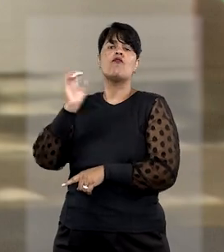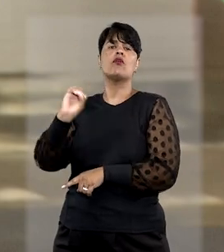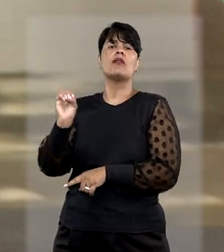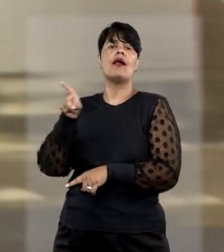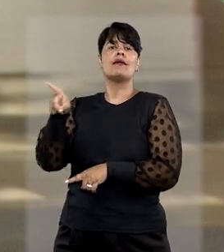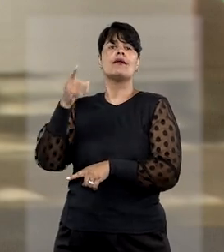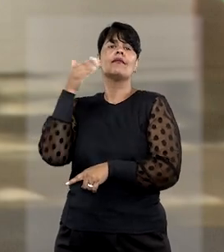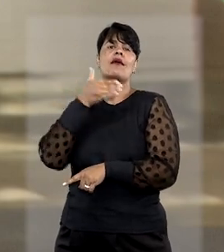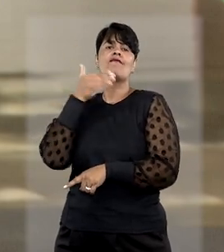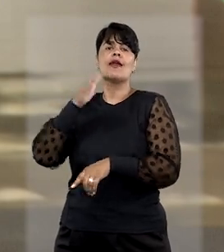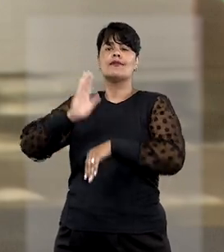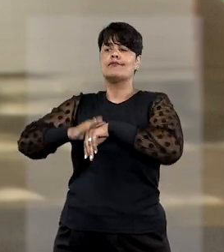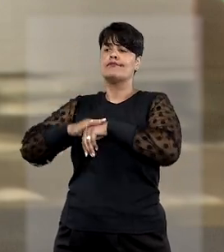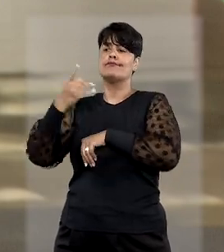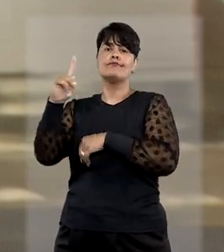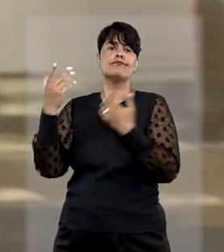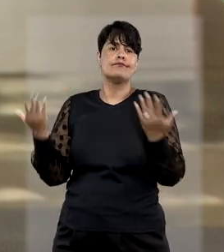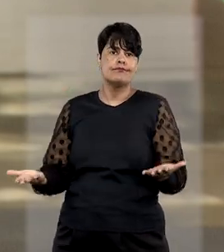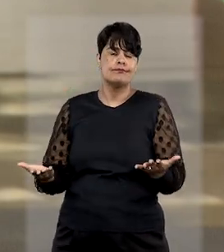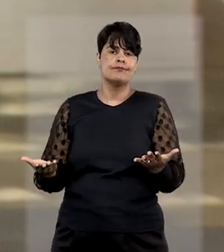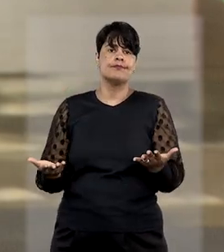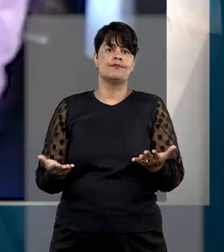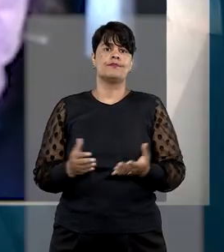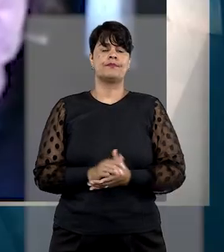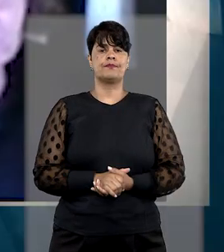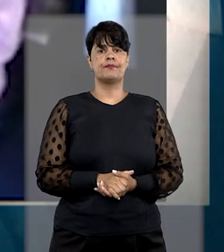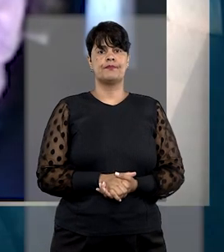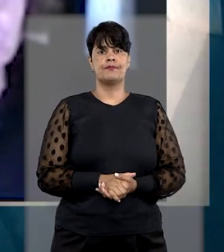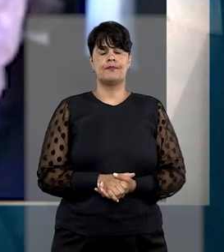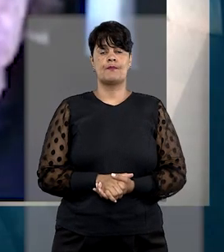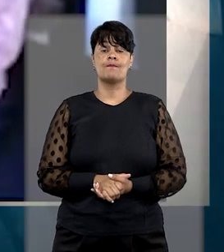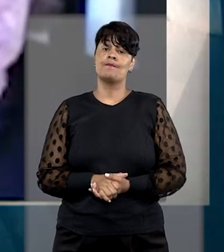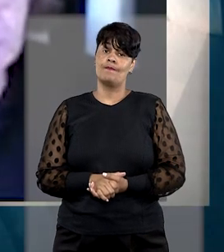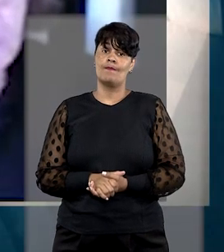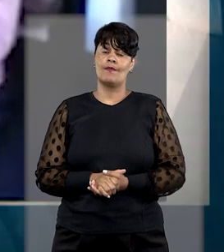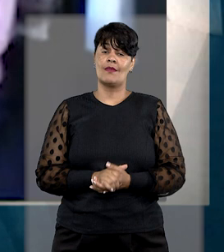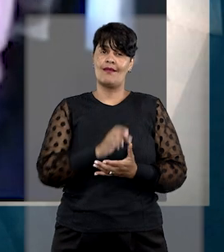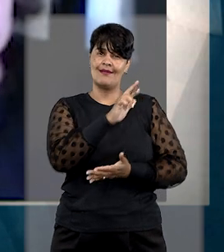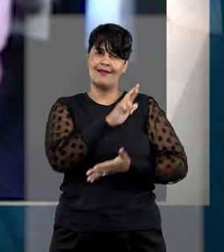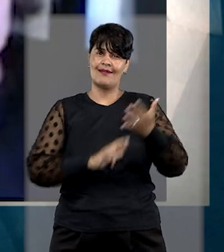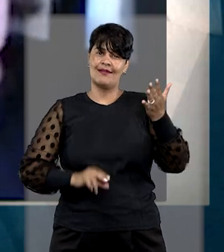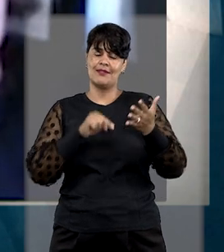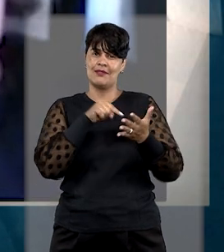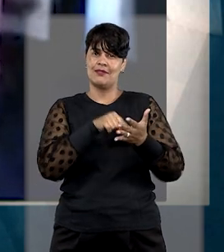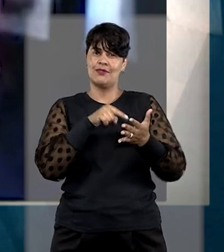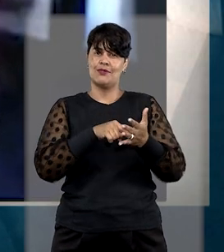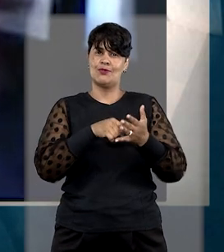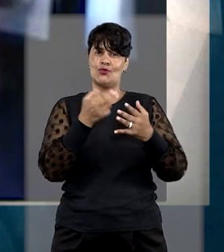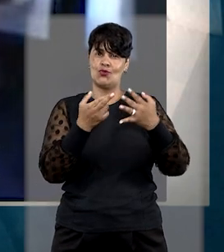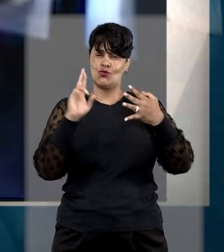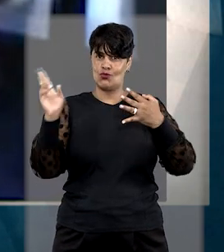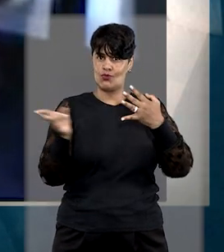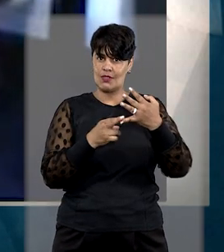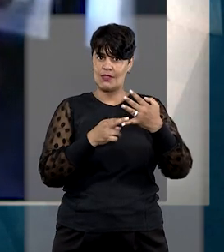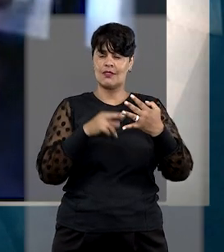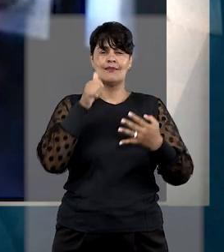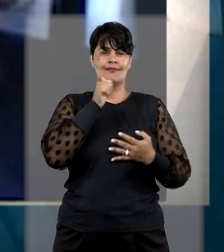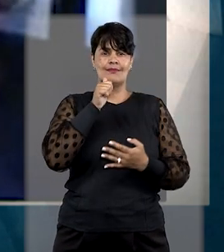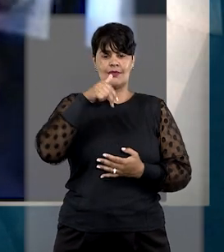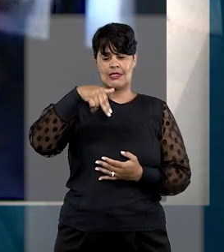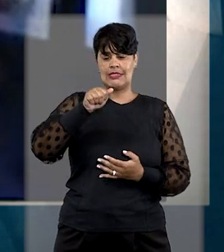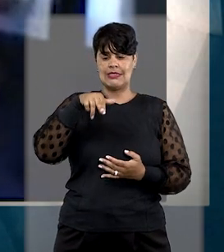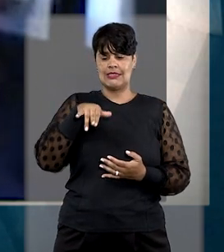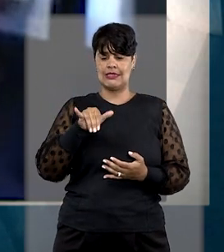de fabricação que pudesse ter causado o sinistro. A relatora do recurso no STJ, a ministra Nancy Andrigue,